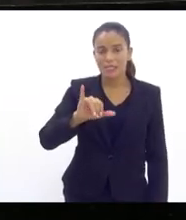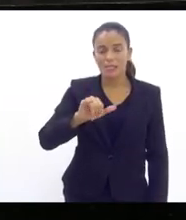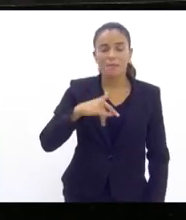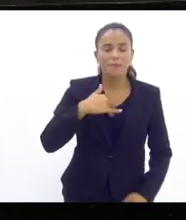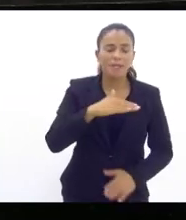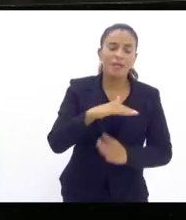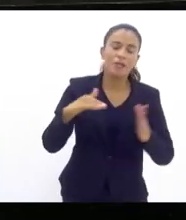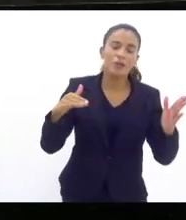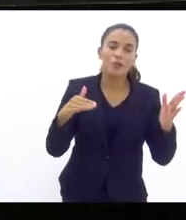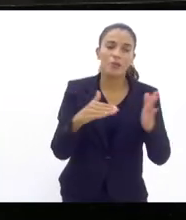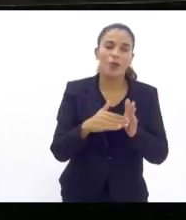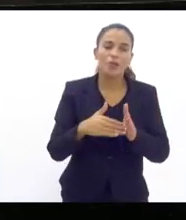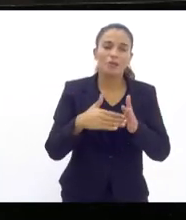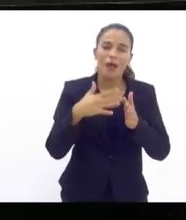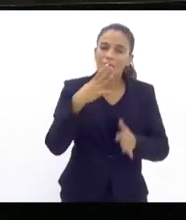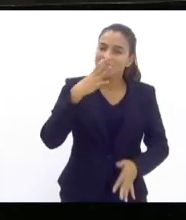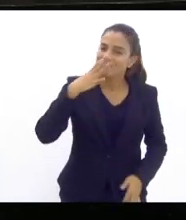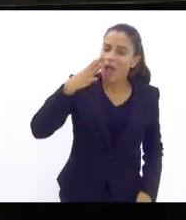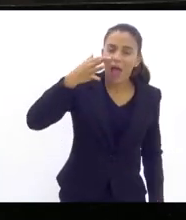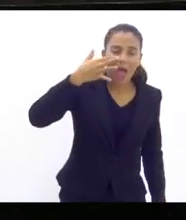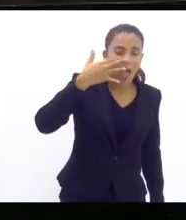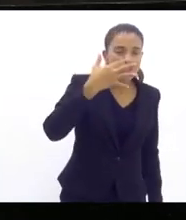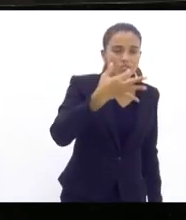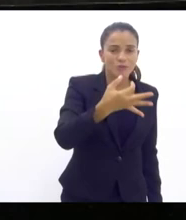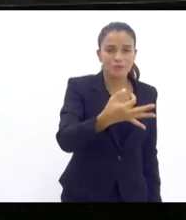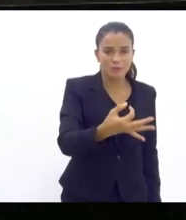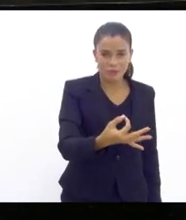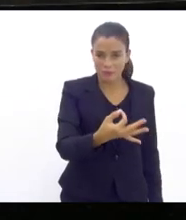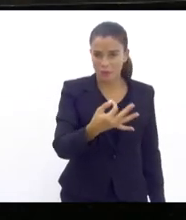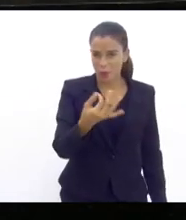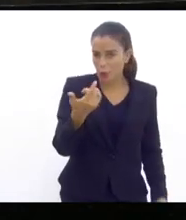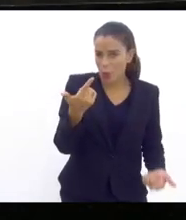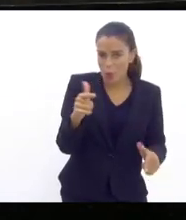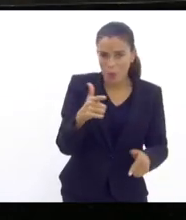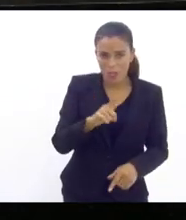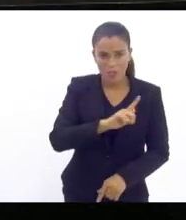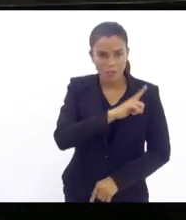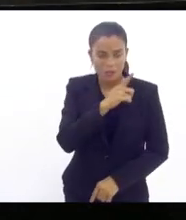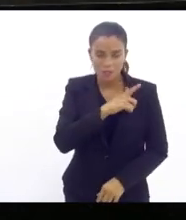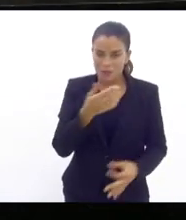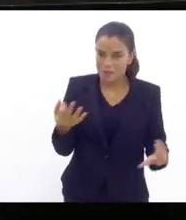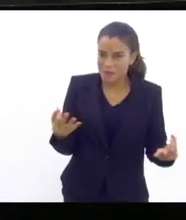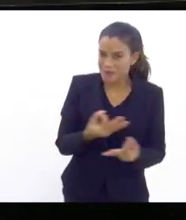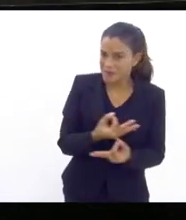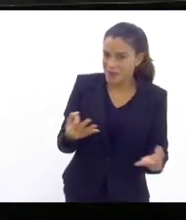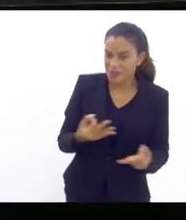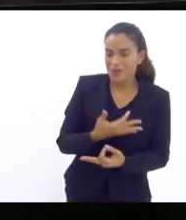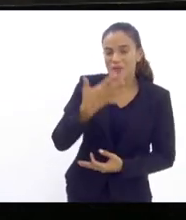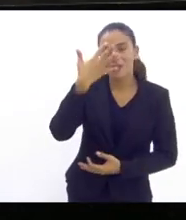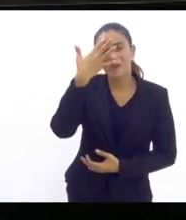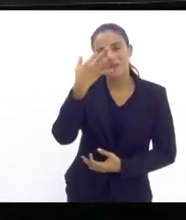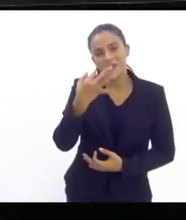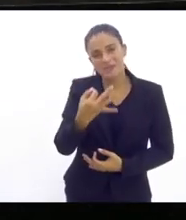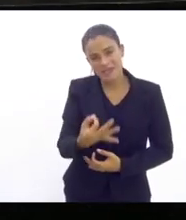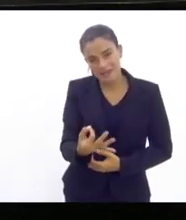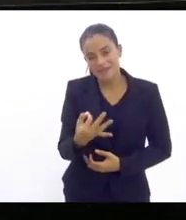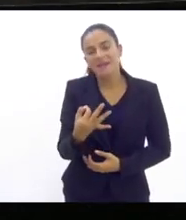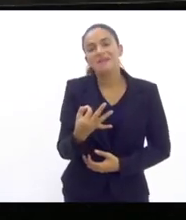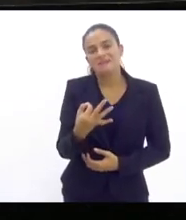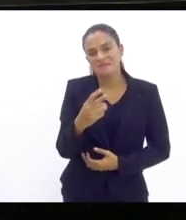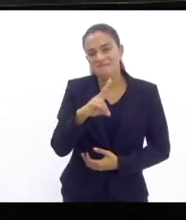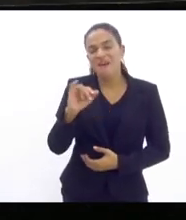admiração não há não há gestão perfeita tenho certeza que acontecerão